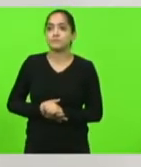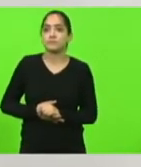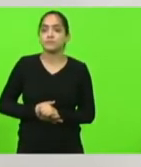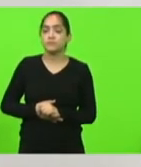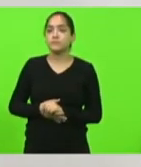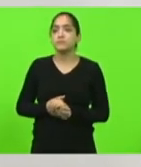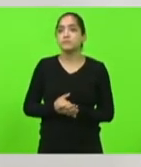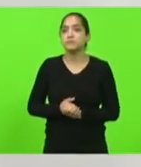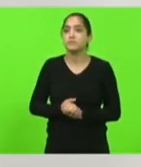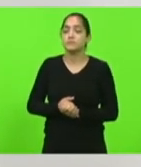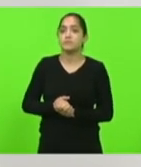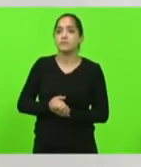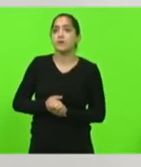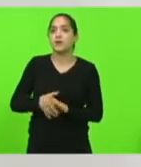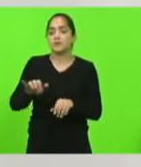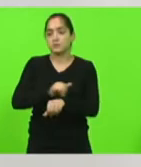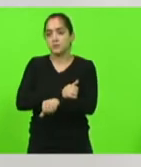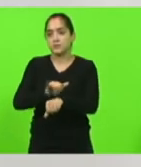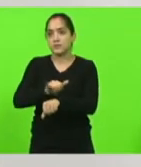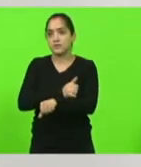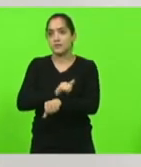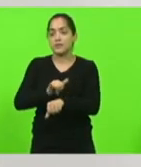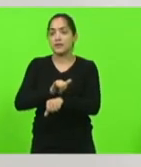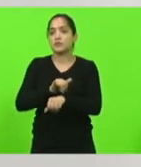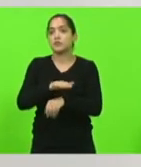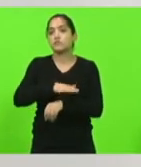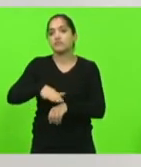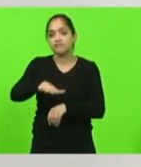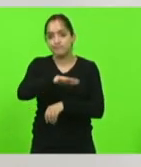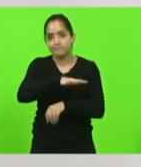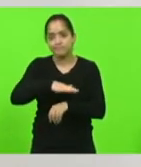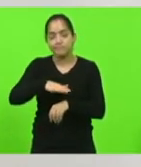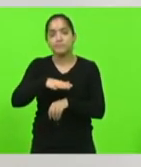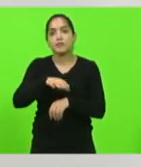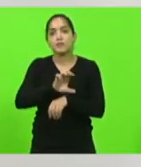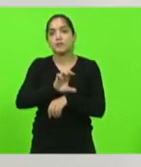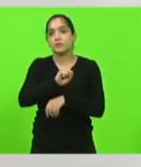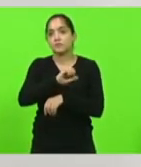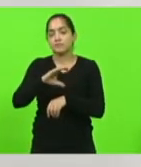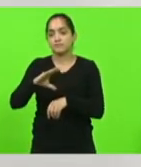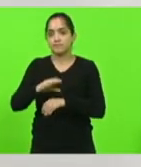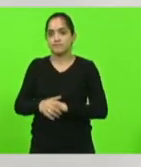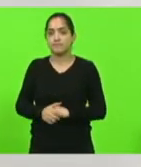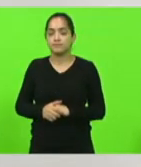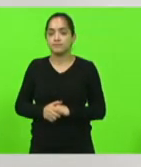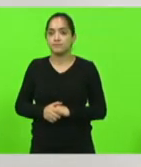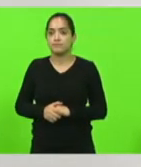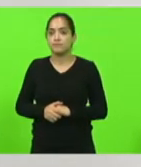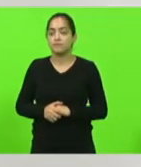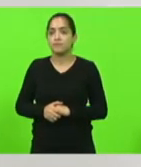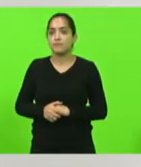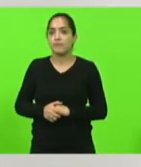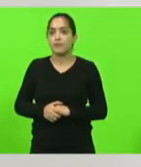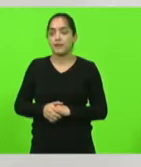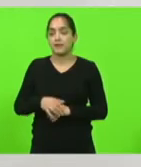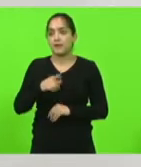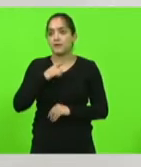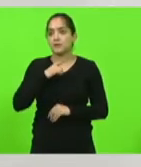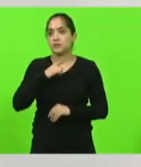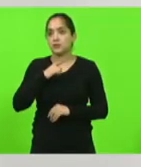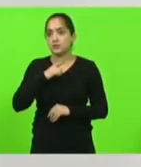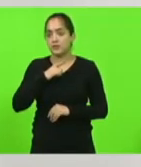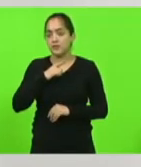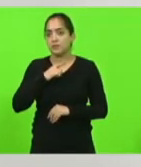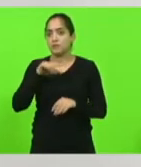estratégicas não só para o Planalto Norte mas para todo o Estado de Santa Catarina nós temos um sistema